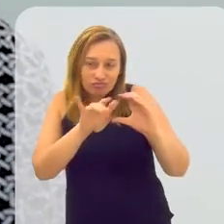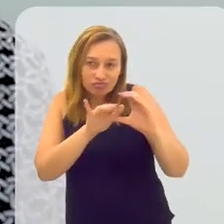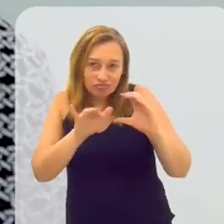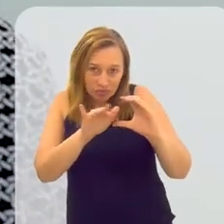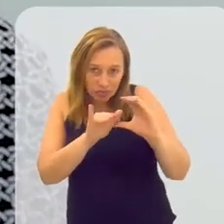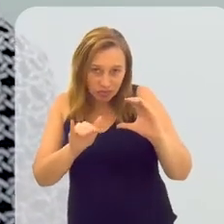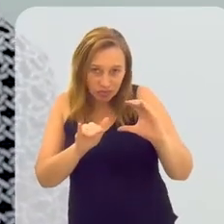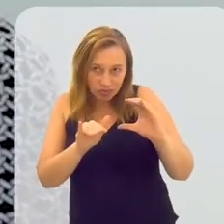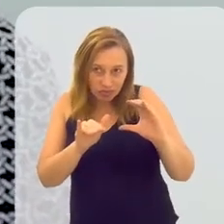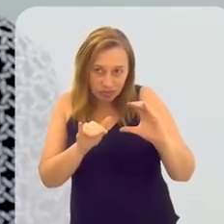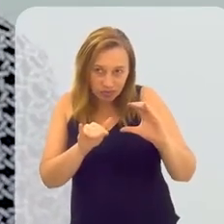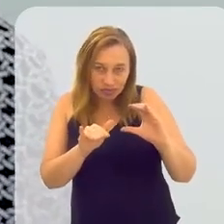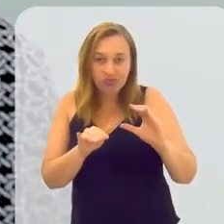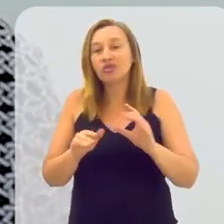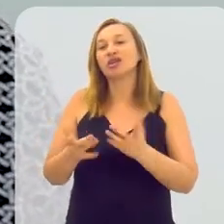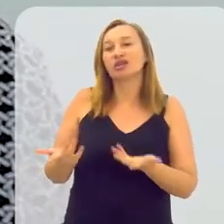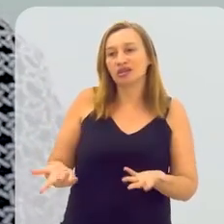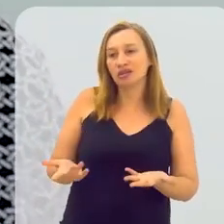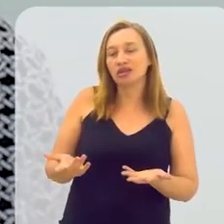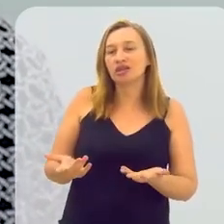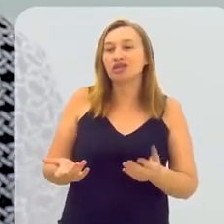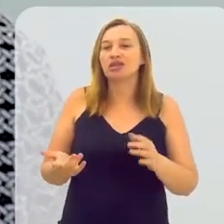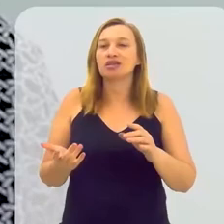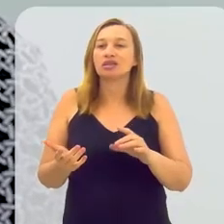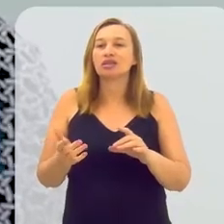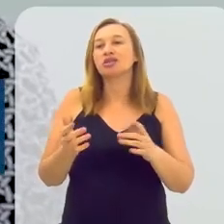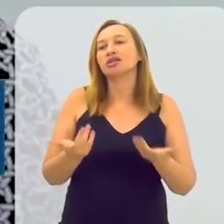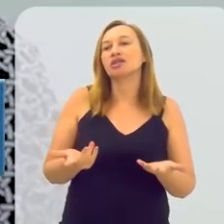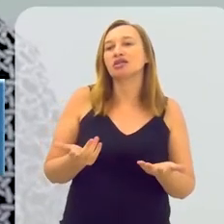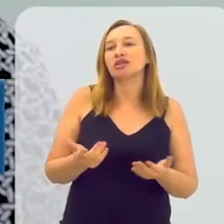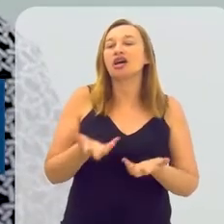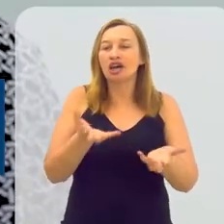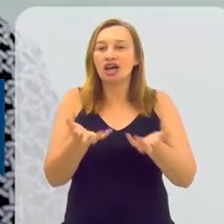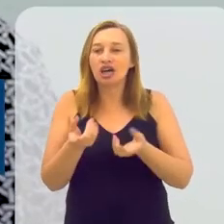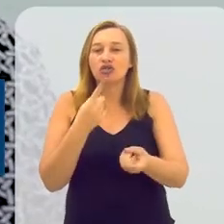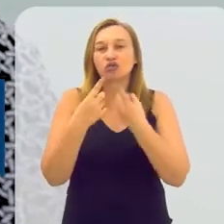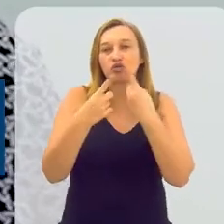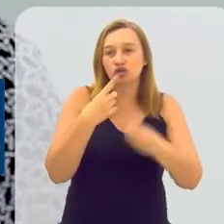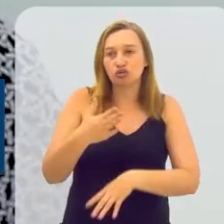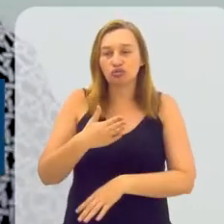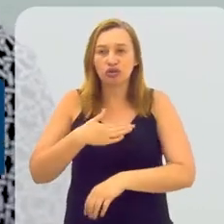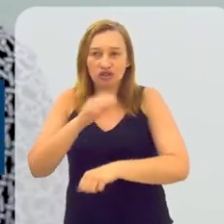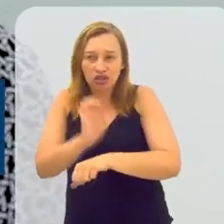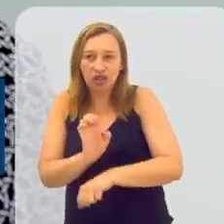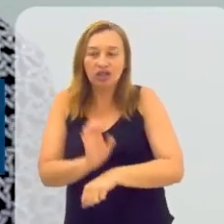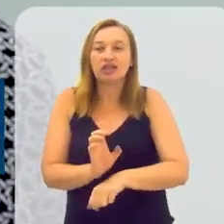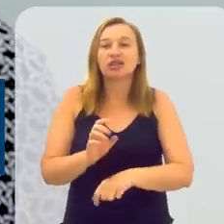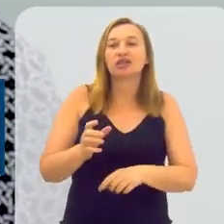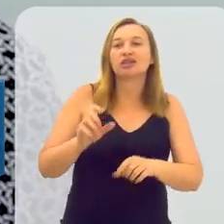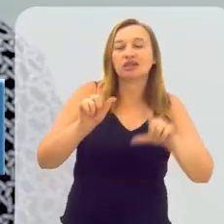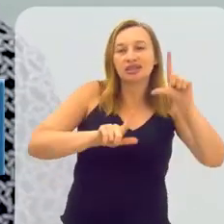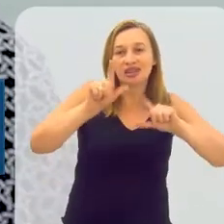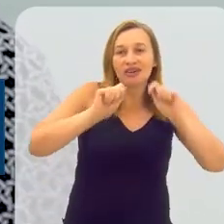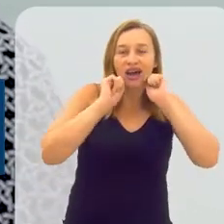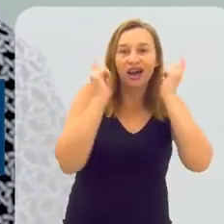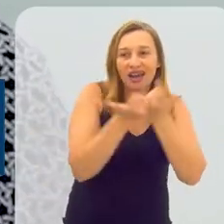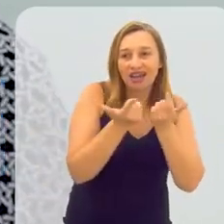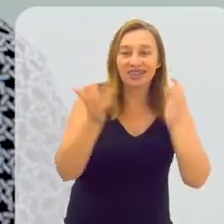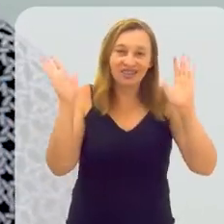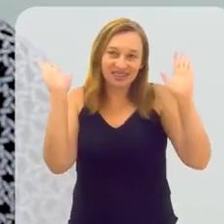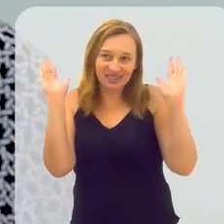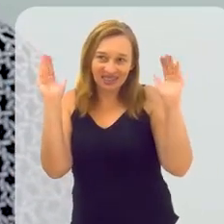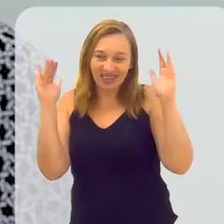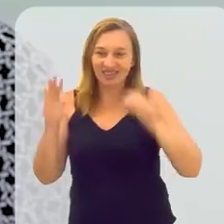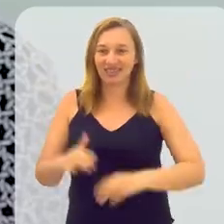conteúdo também está disponível em formato de áudio. Só buscar pelo podcast Quero Discutir do Meu Estado. TV ALERJ, o Canal do